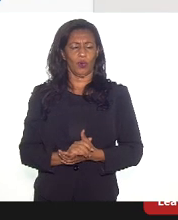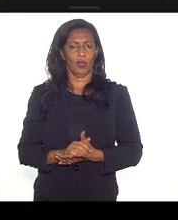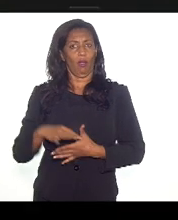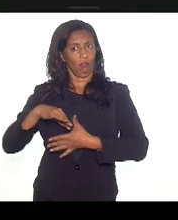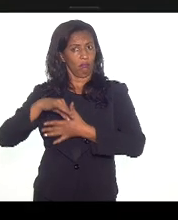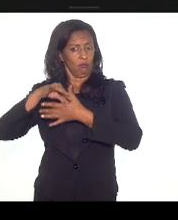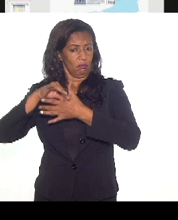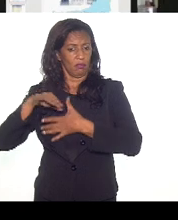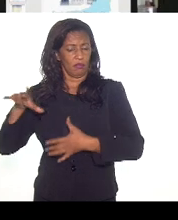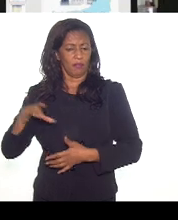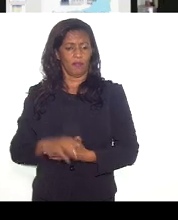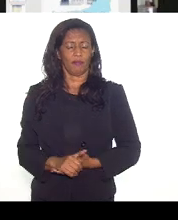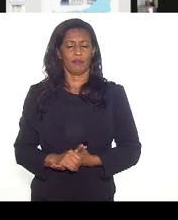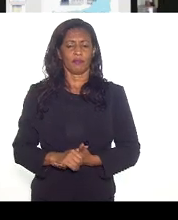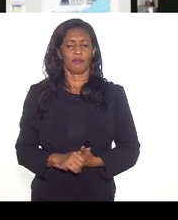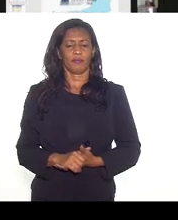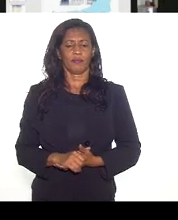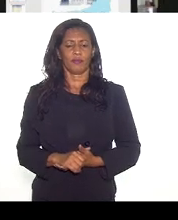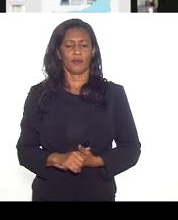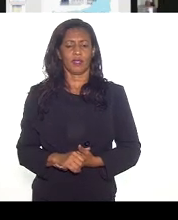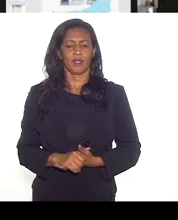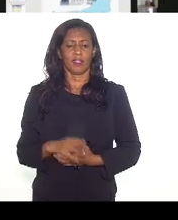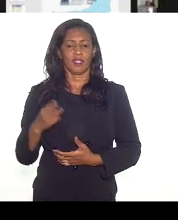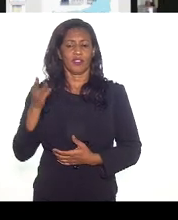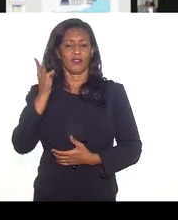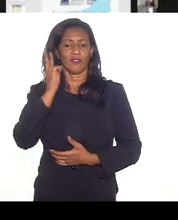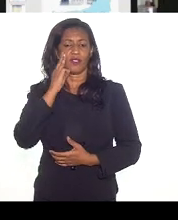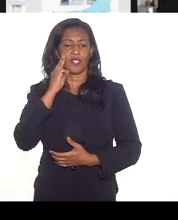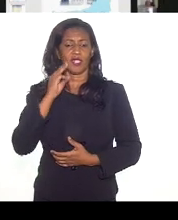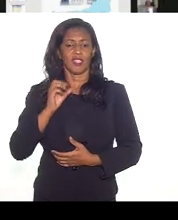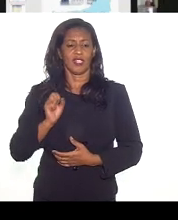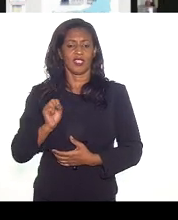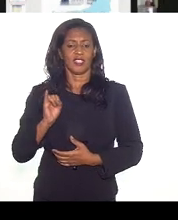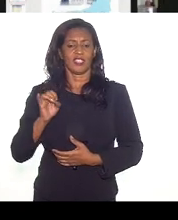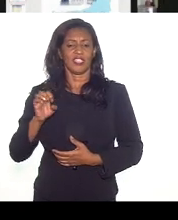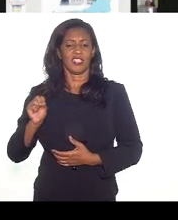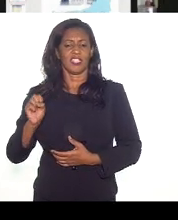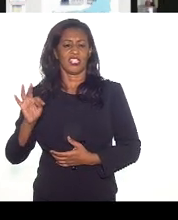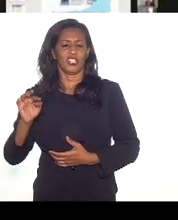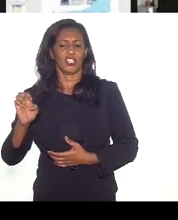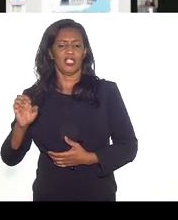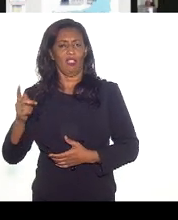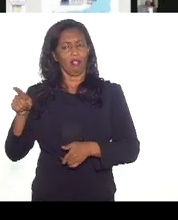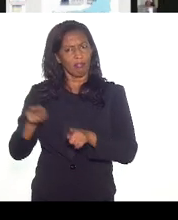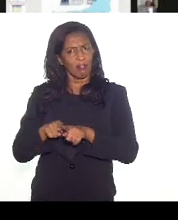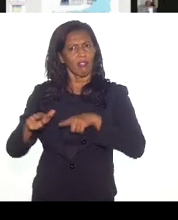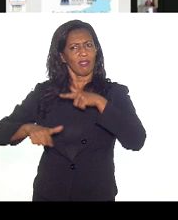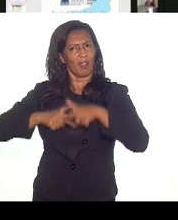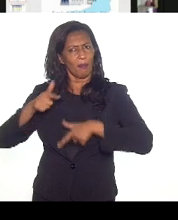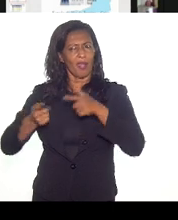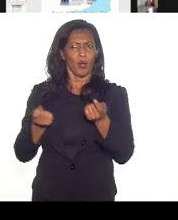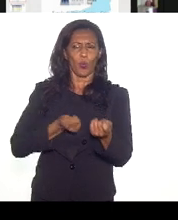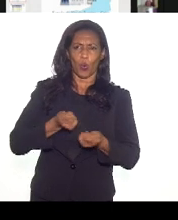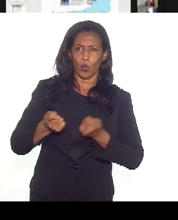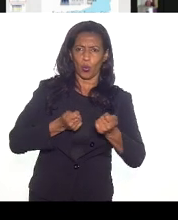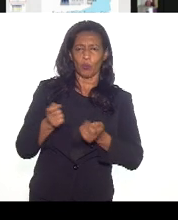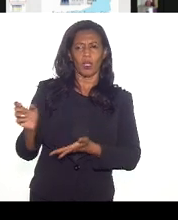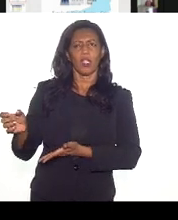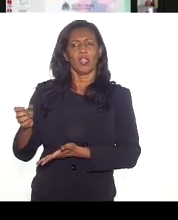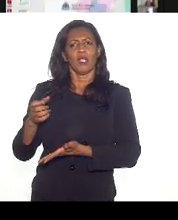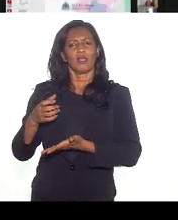ele, a Rede Siste, que, Valdeque, a Rede Siste, ela trabalha muito com a economia, com a inovação, com a